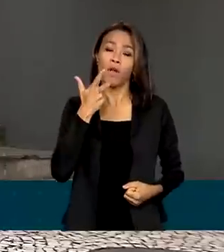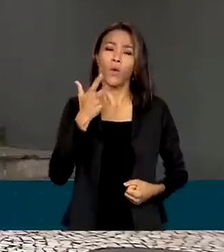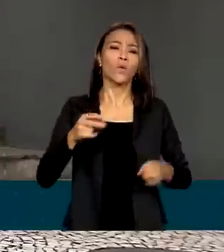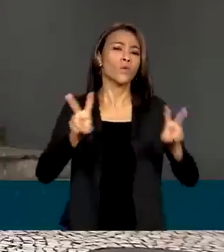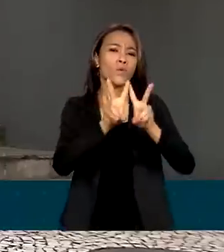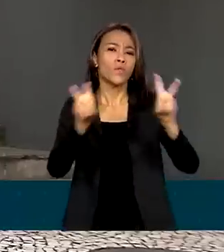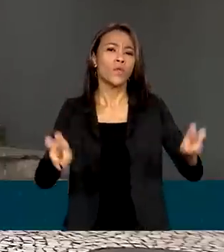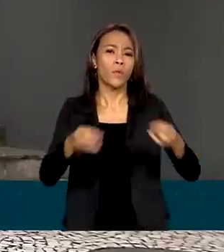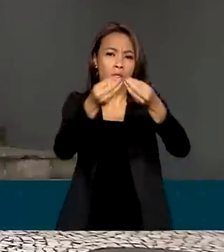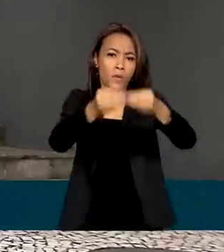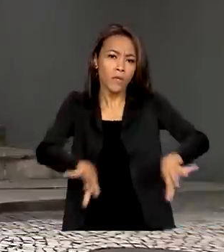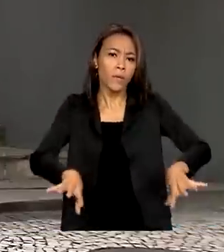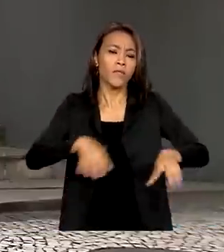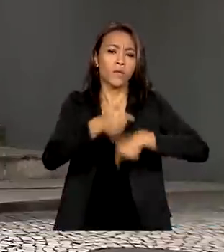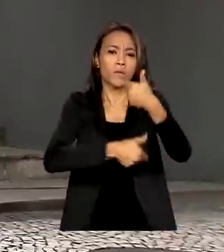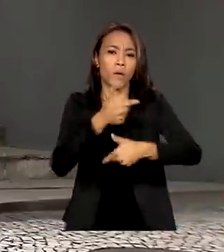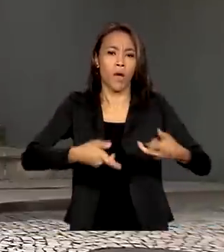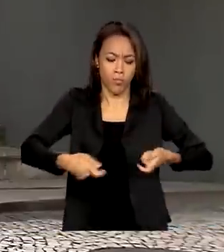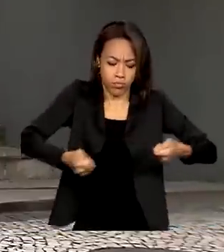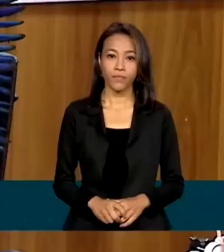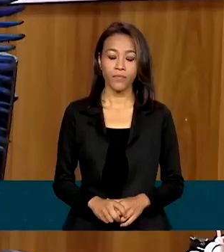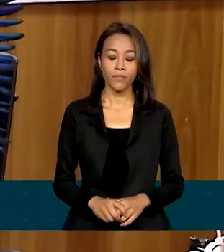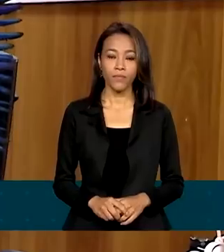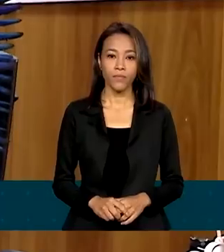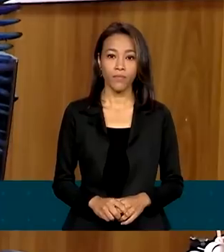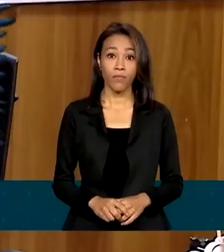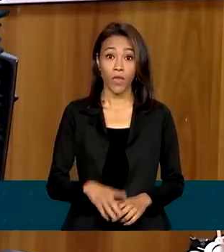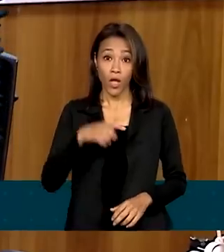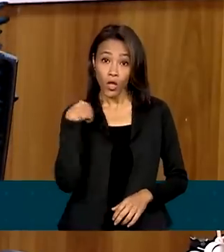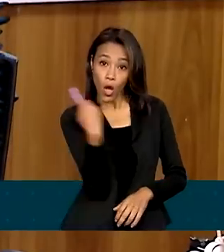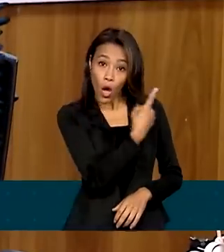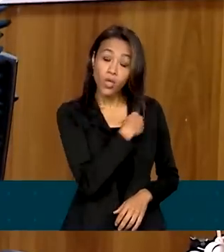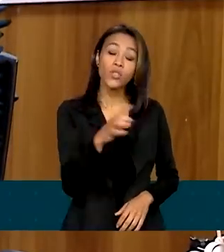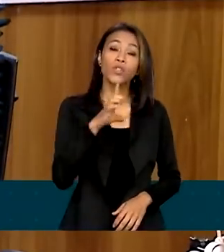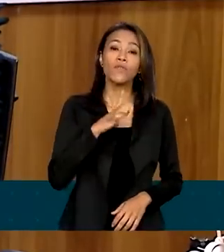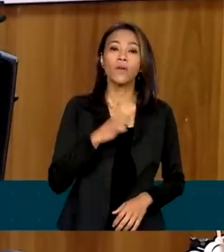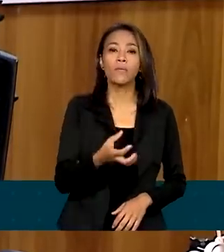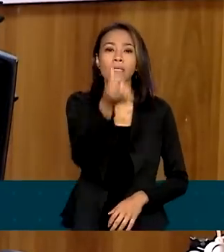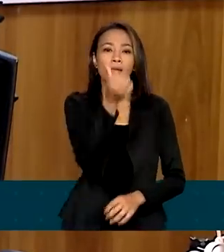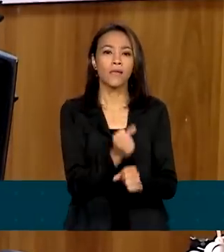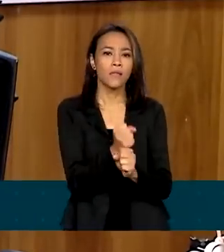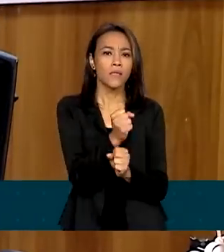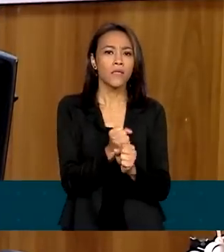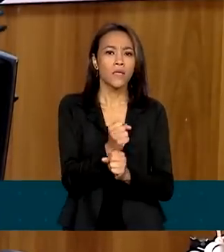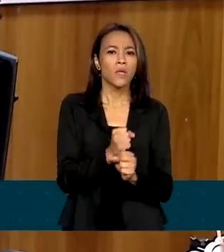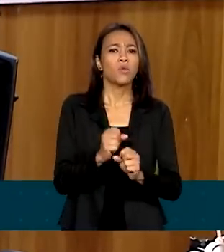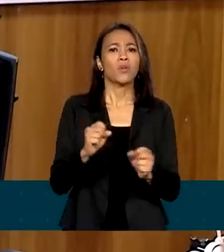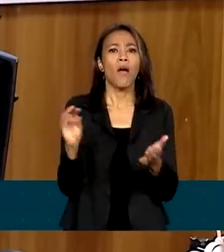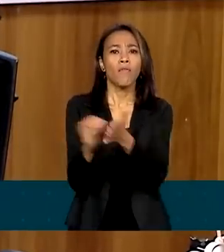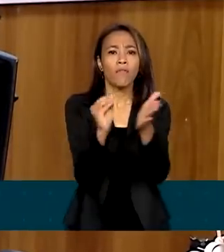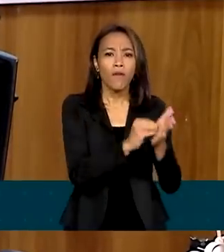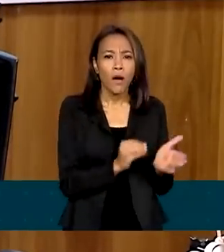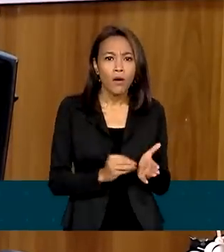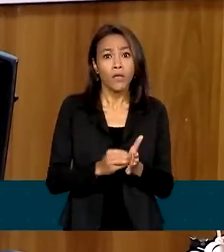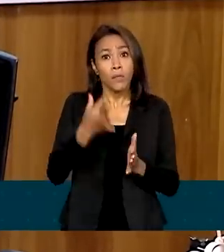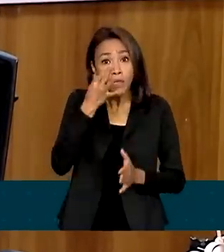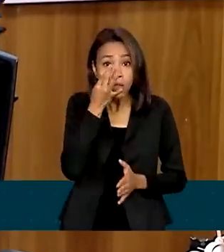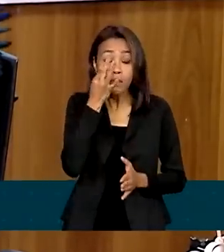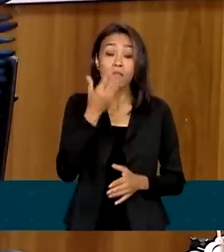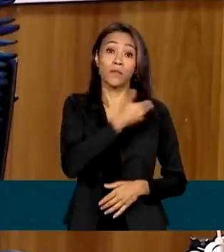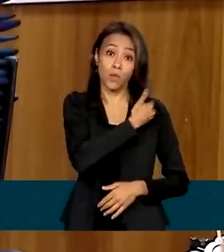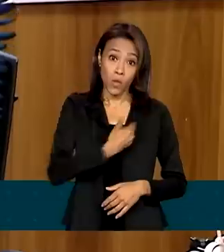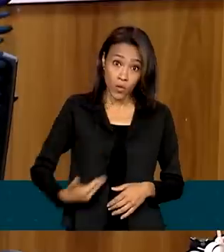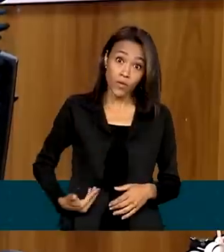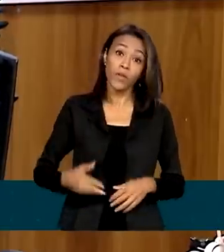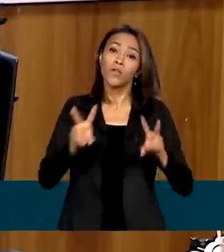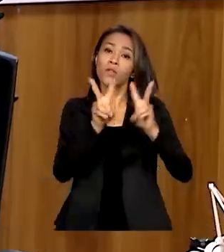na comunidade Yanomami. Vamos ouvir. Nós tivemos seis anos de muita ausência do poder público de